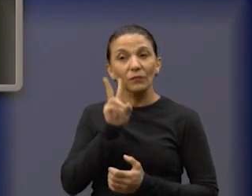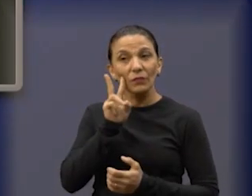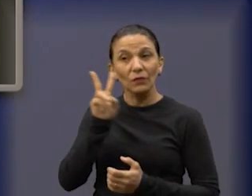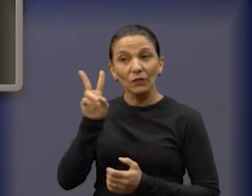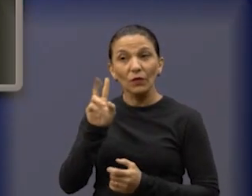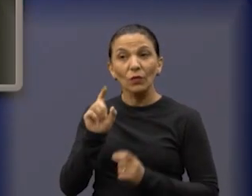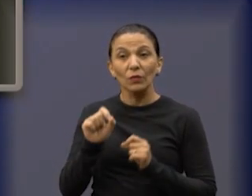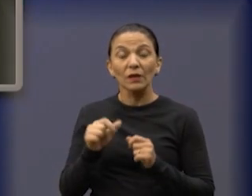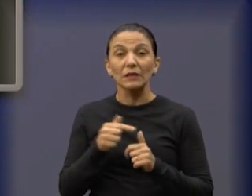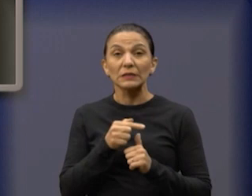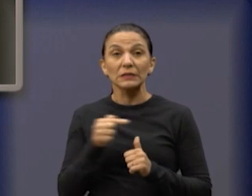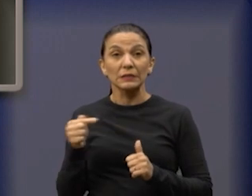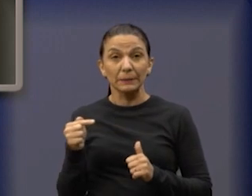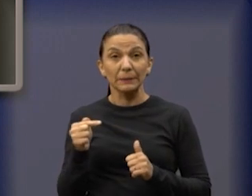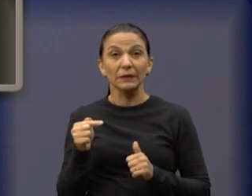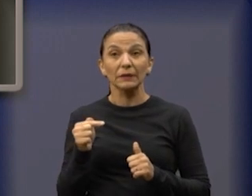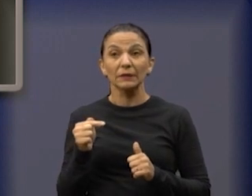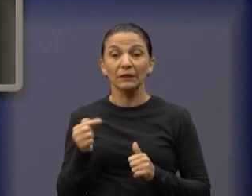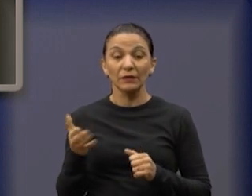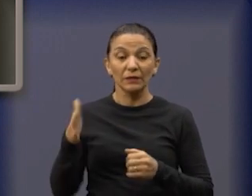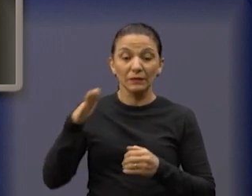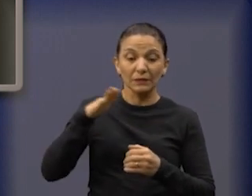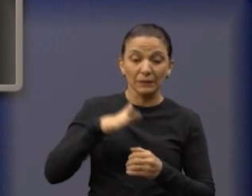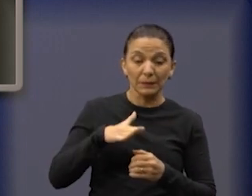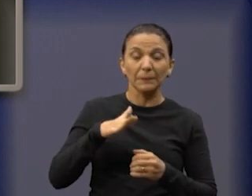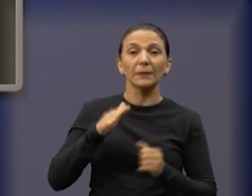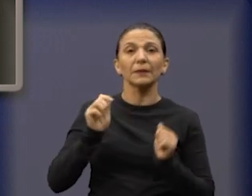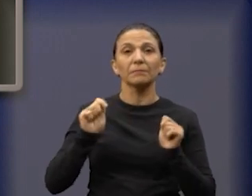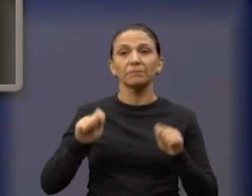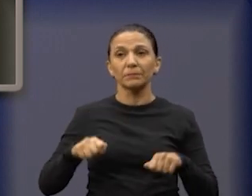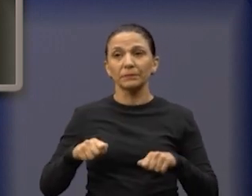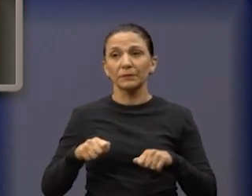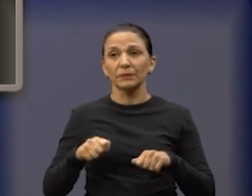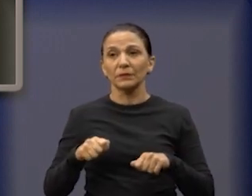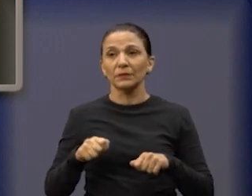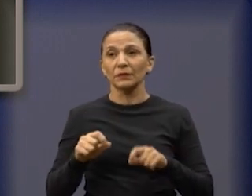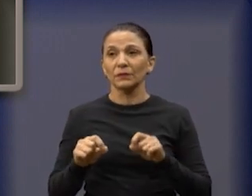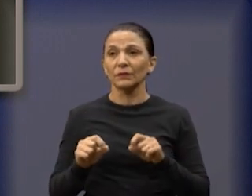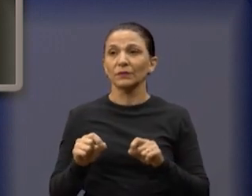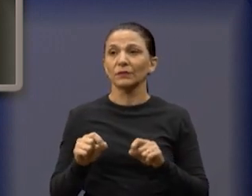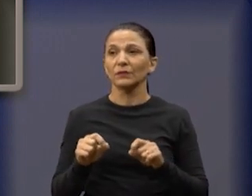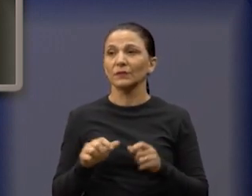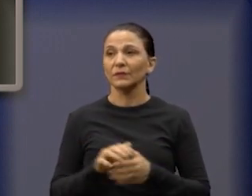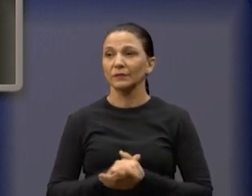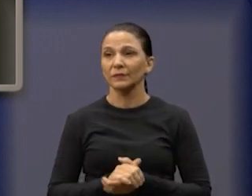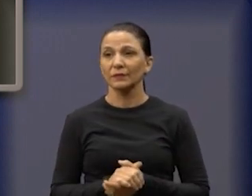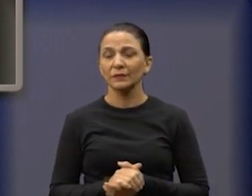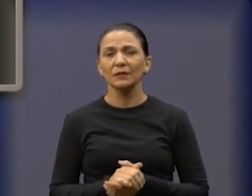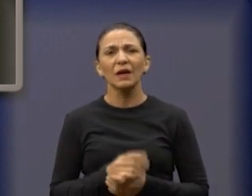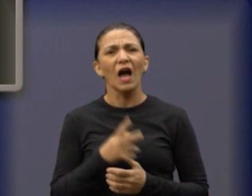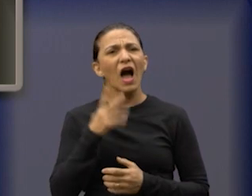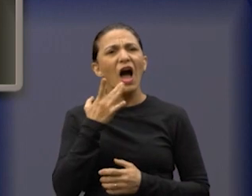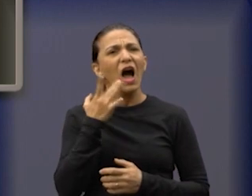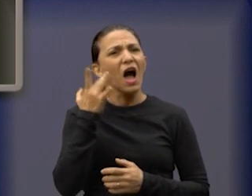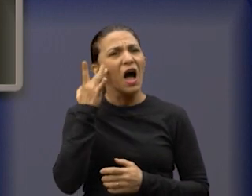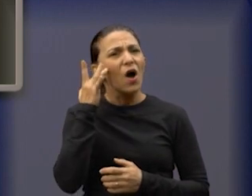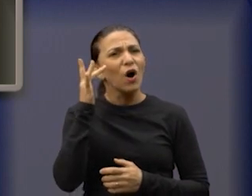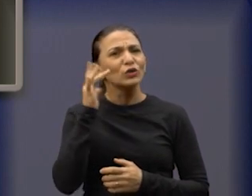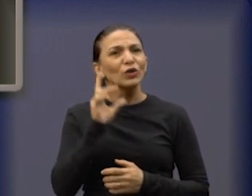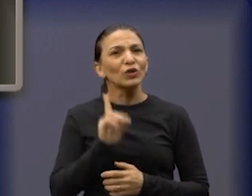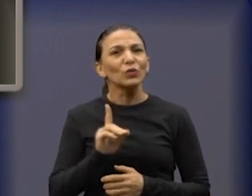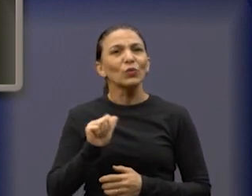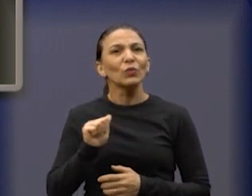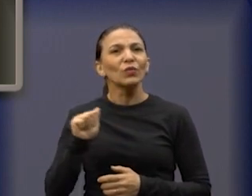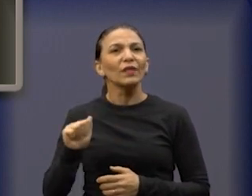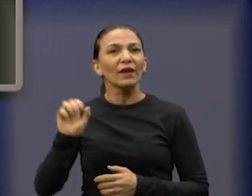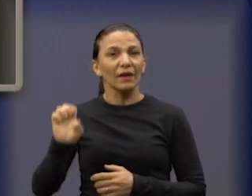semana, essa semana vai estar tampado. Tem mais uma, né? De quem é o autor? Opa, olha lá. Opa, será que é do Dai? Não sei se é. Mas